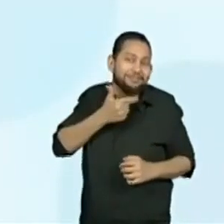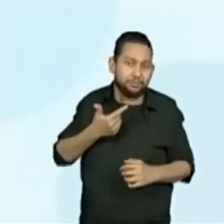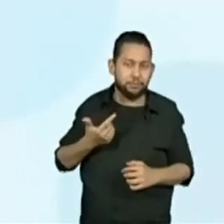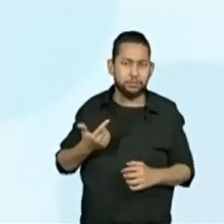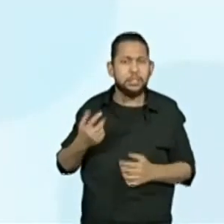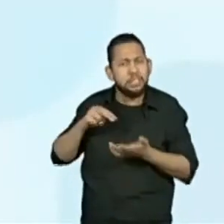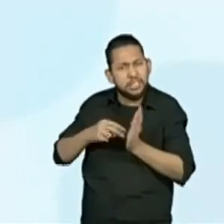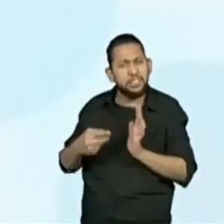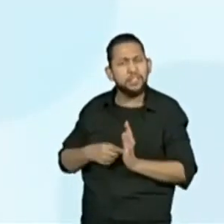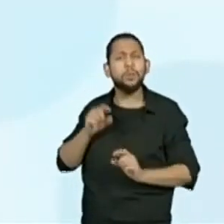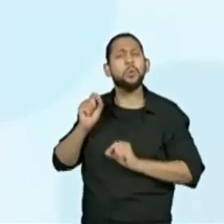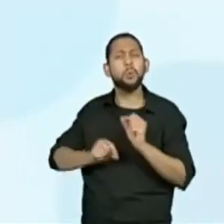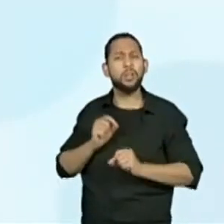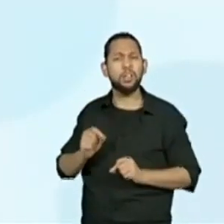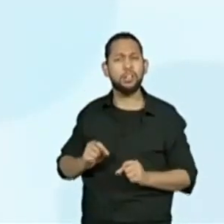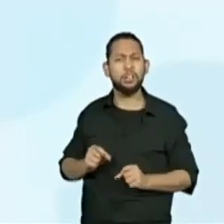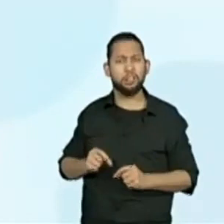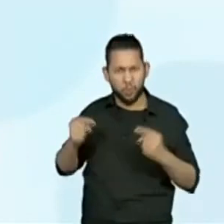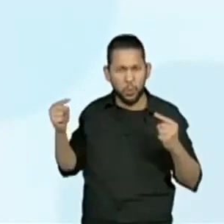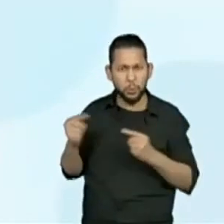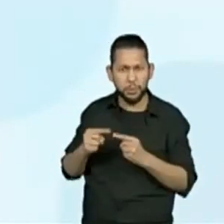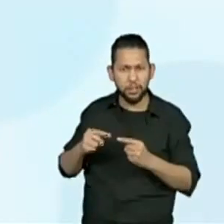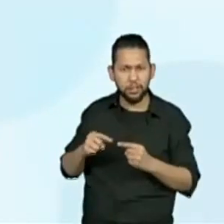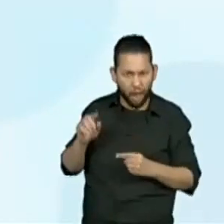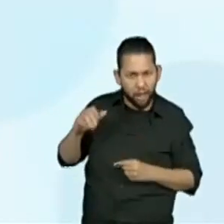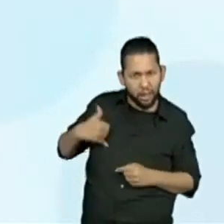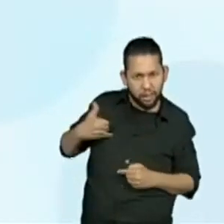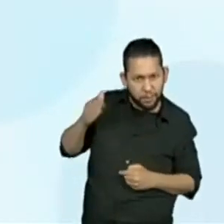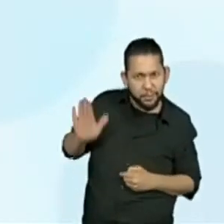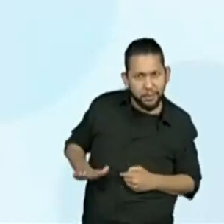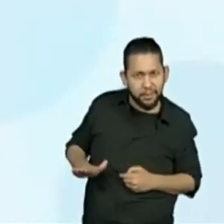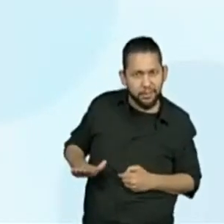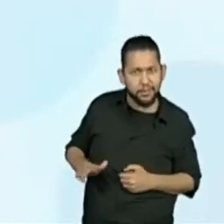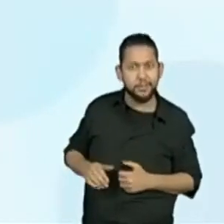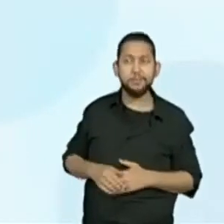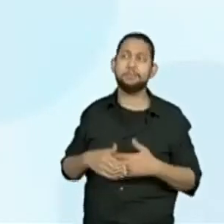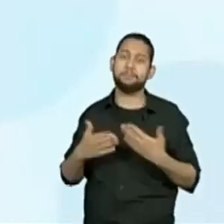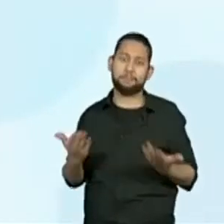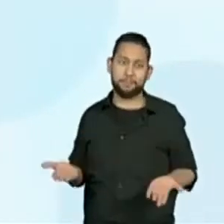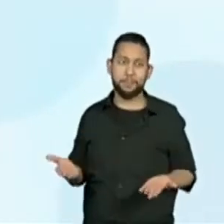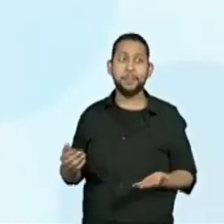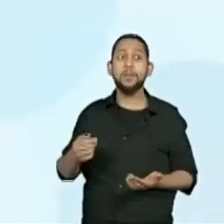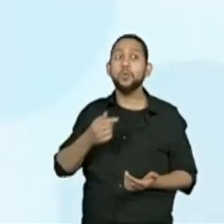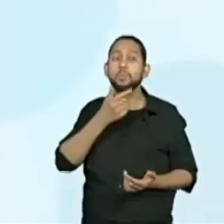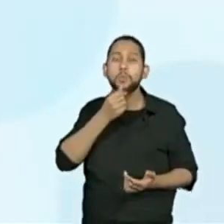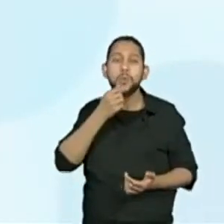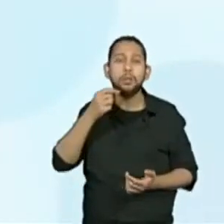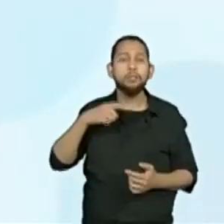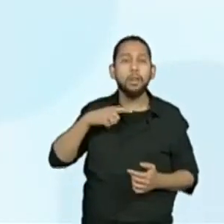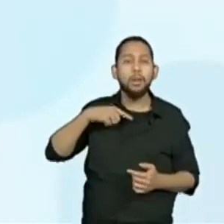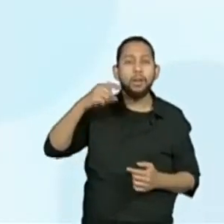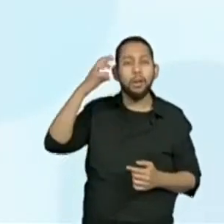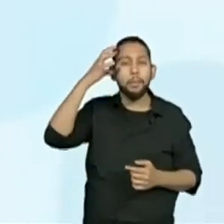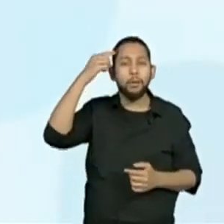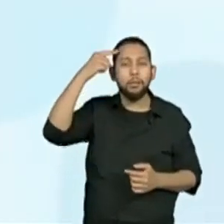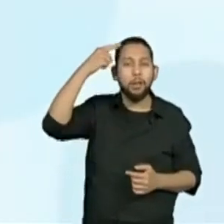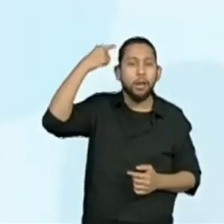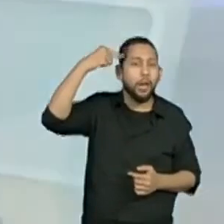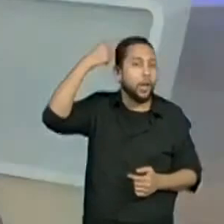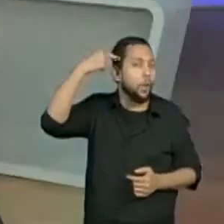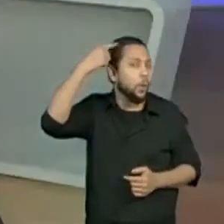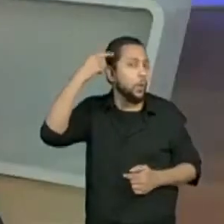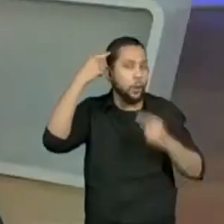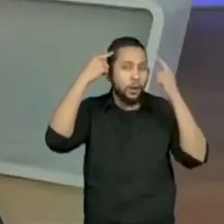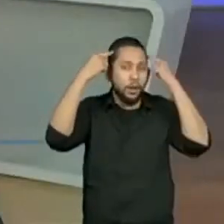tem a ver com uma situação de menino, de criança? E o fato dele usar caracol... Ah, já tá, já